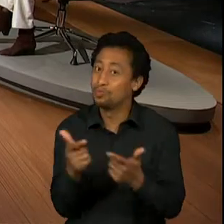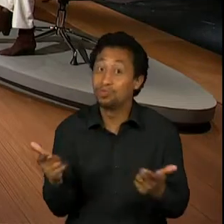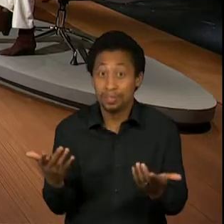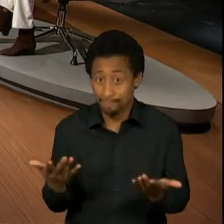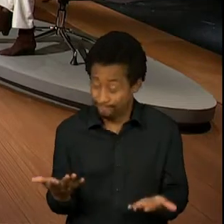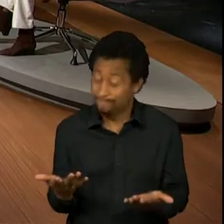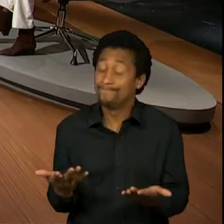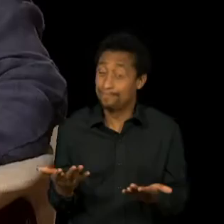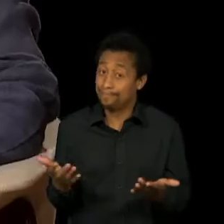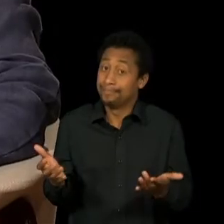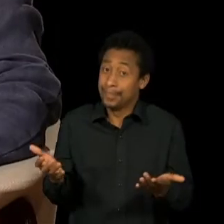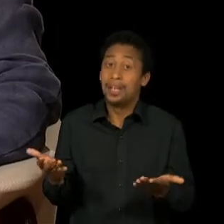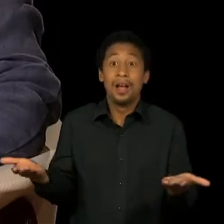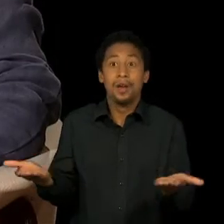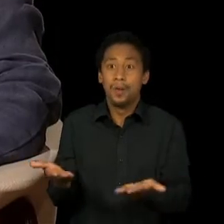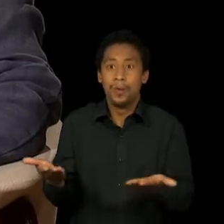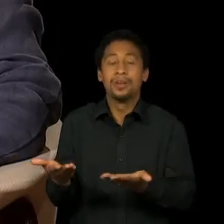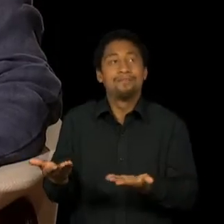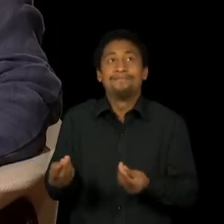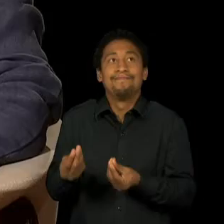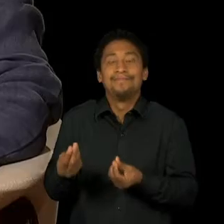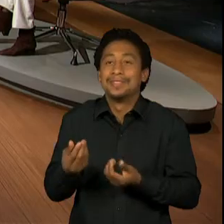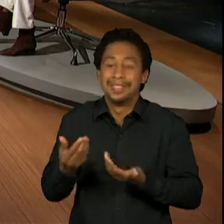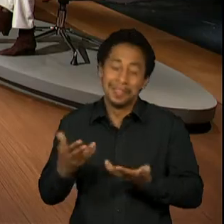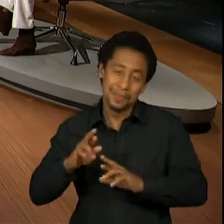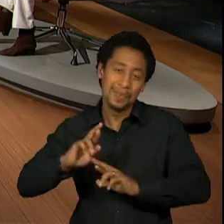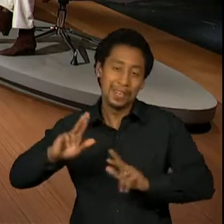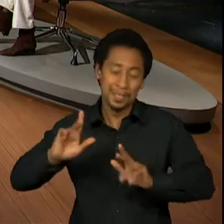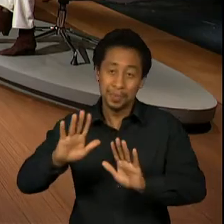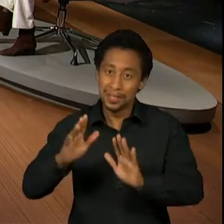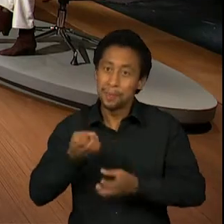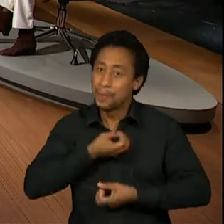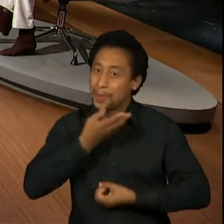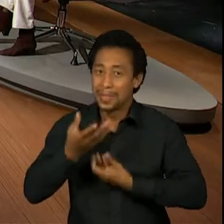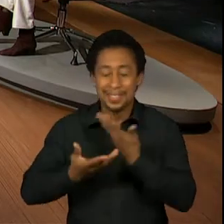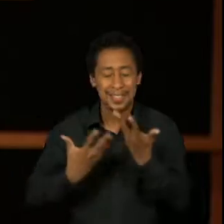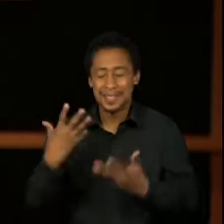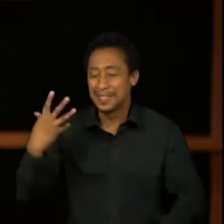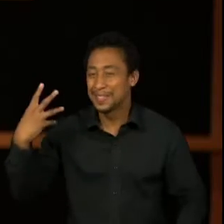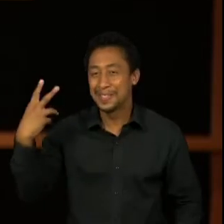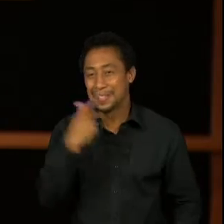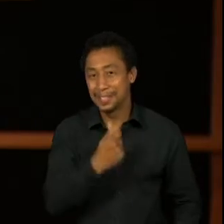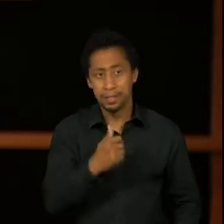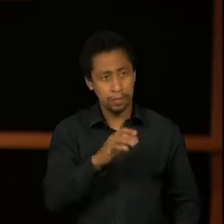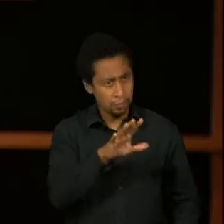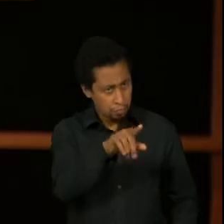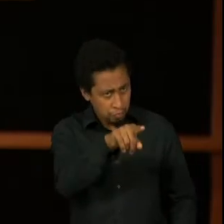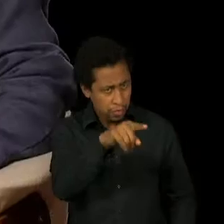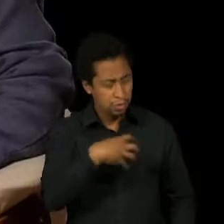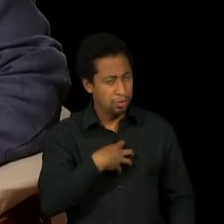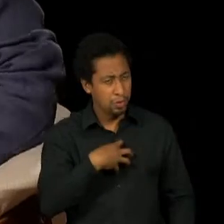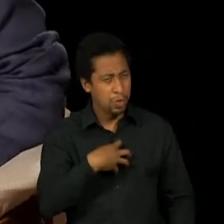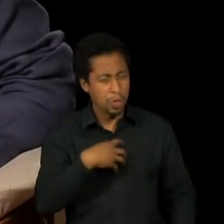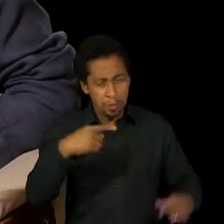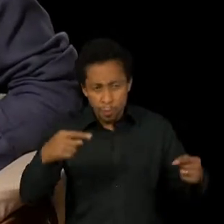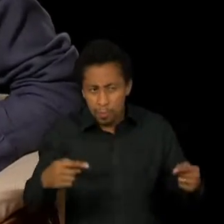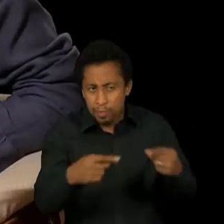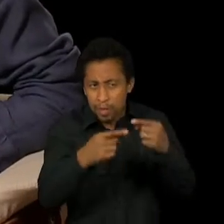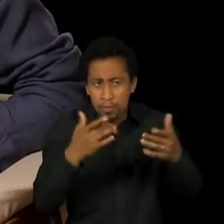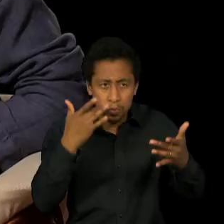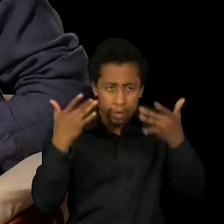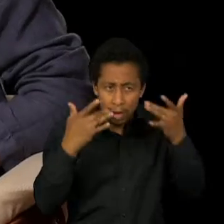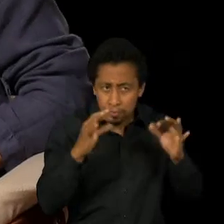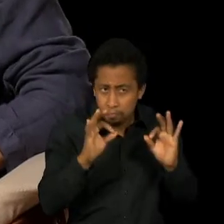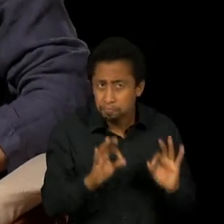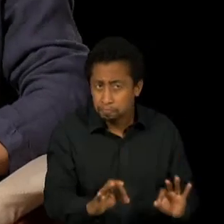E essa poesia da Cora Coralina é muito linda. E ali você sentia já que era o teu lugar? Eu sentia,